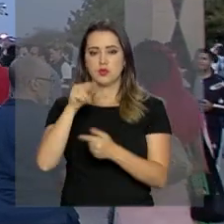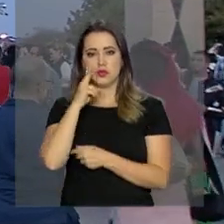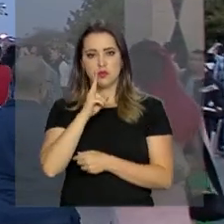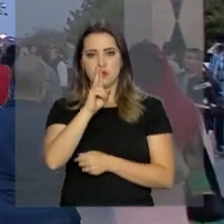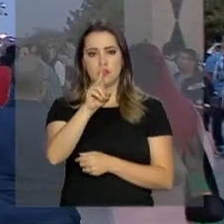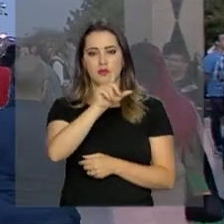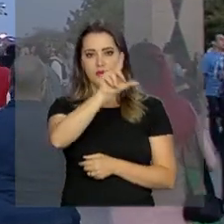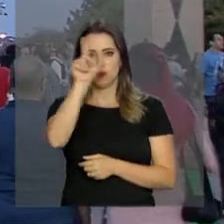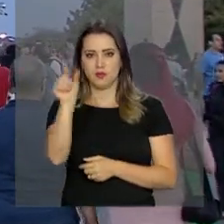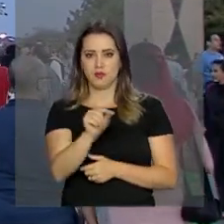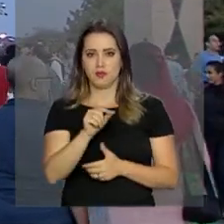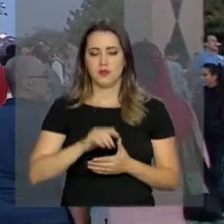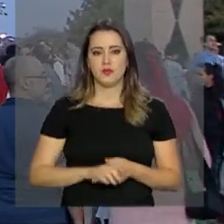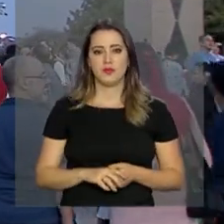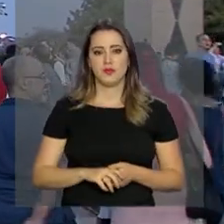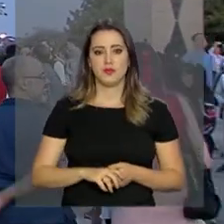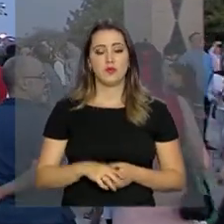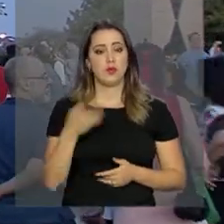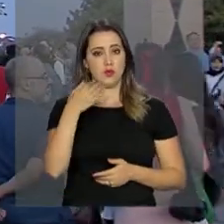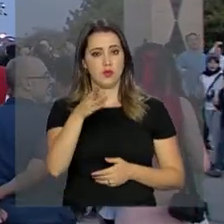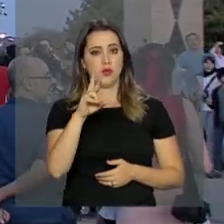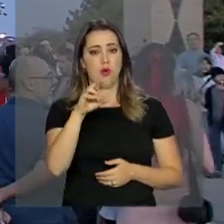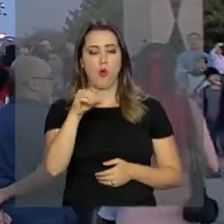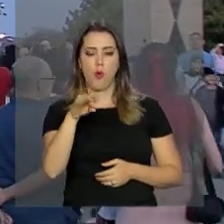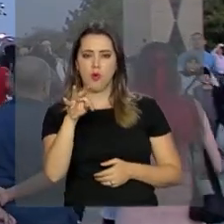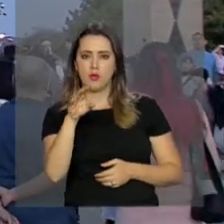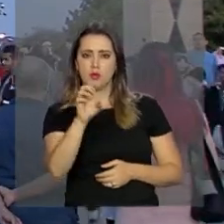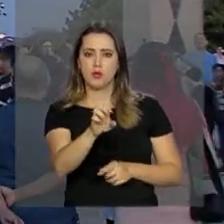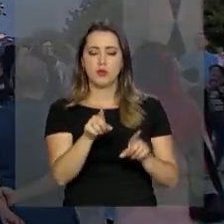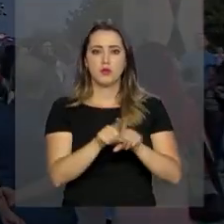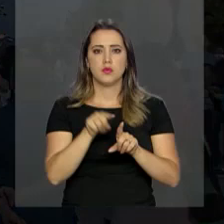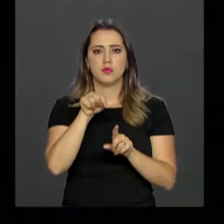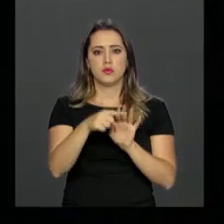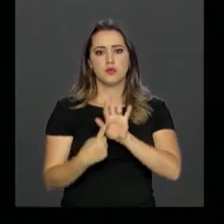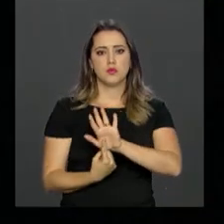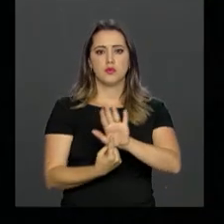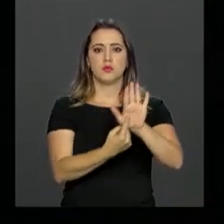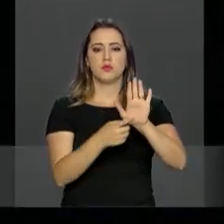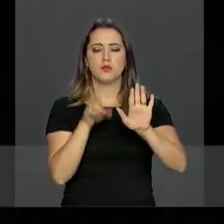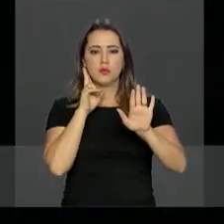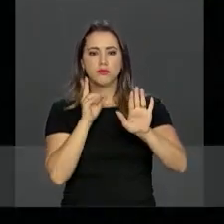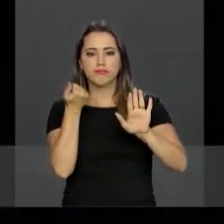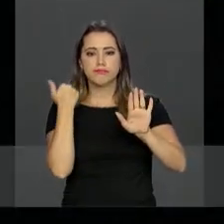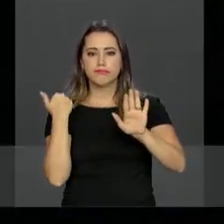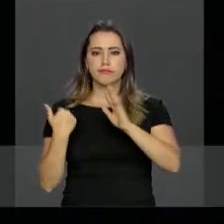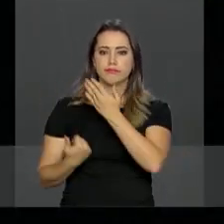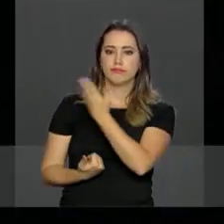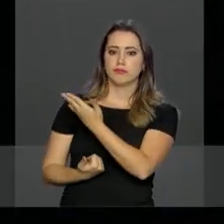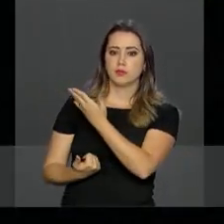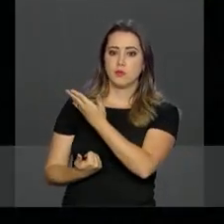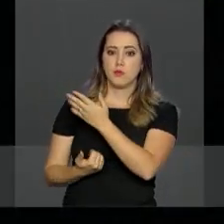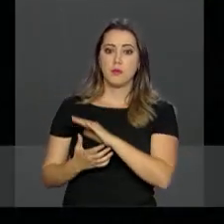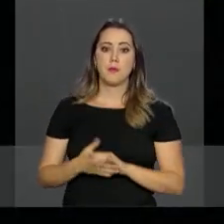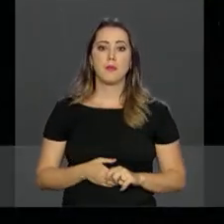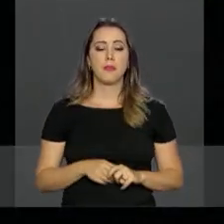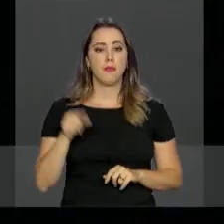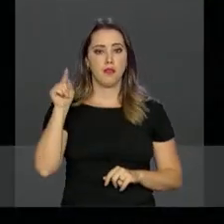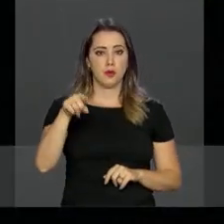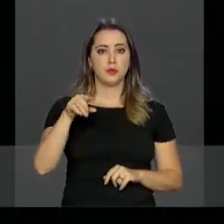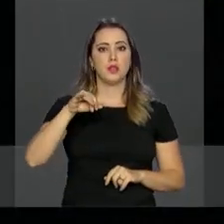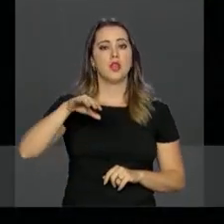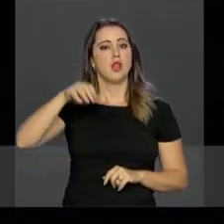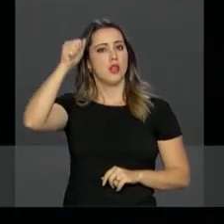por onde a Lua já passou, é claro. Imagens da agência Reuters que mostram o fenômeno. Olha só, essa imagem aí é em